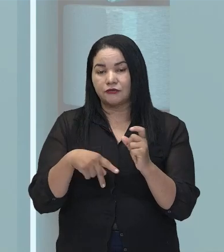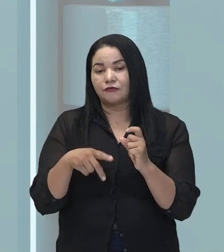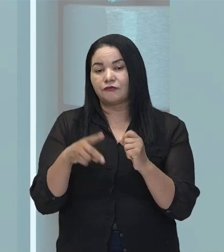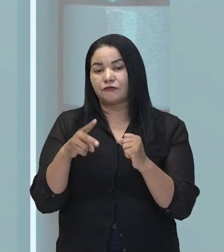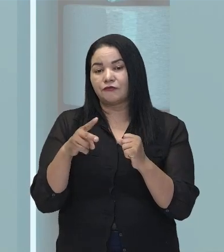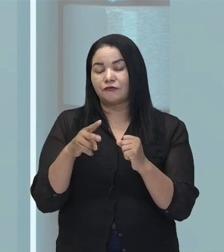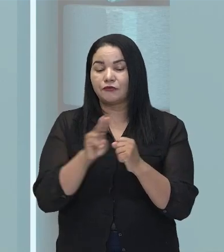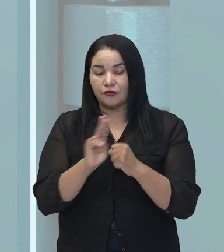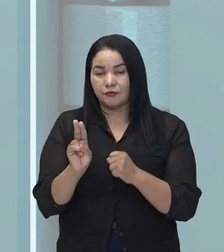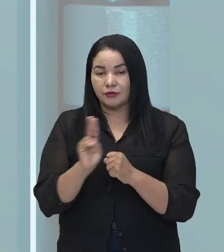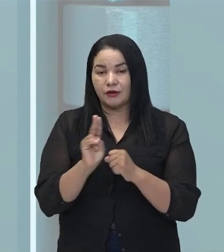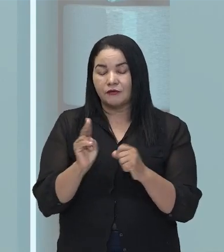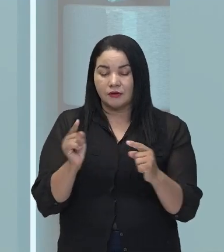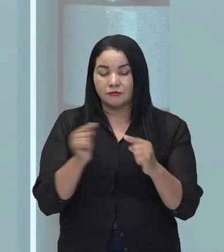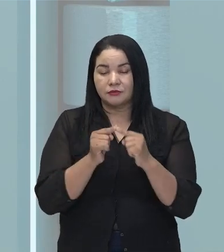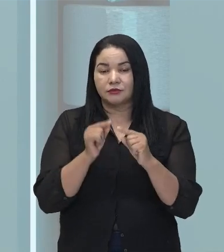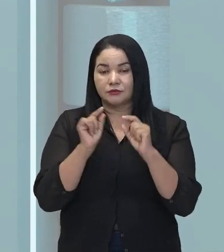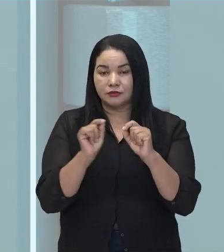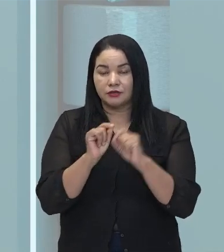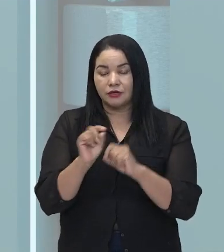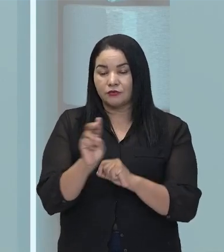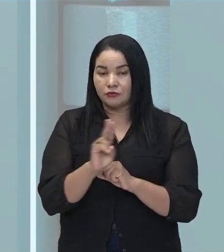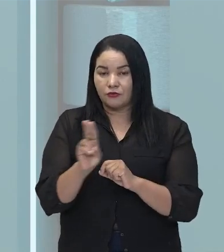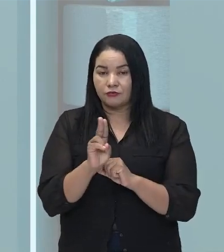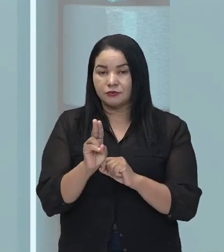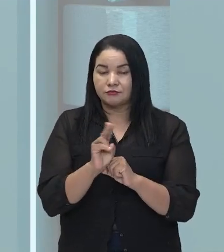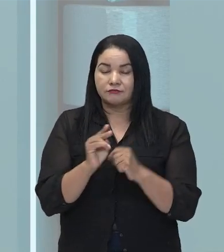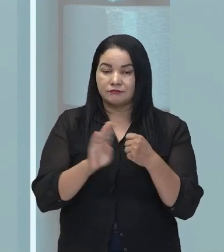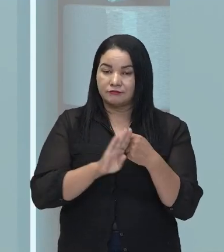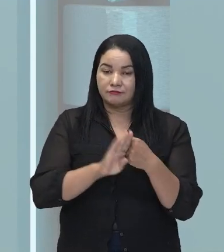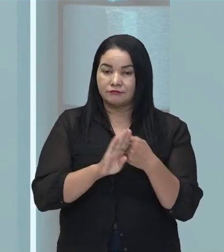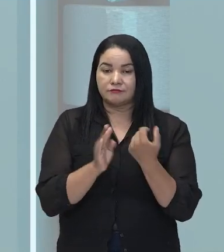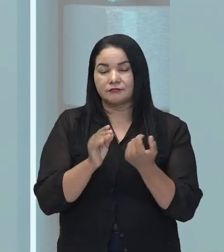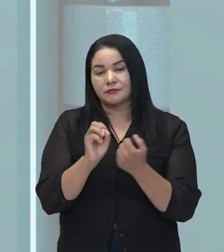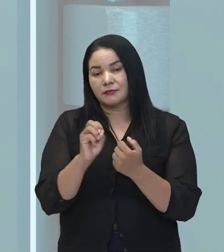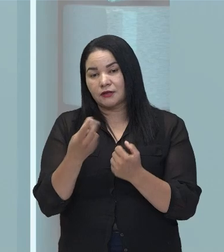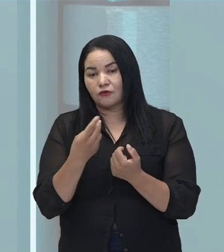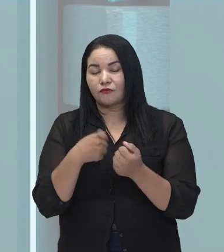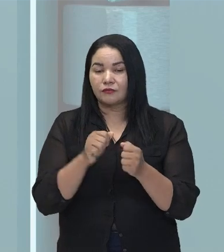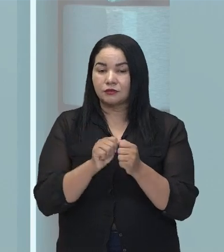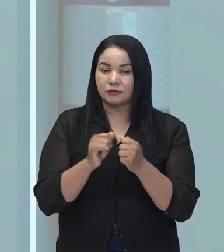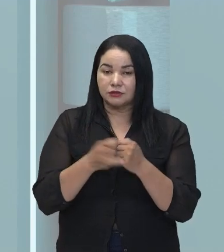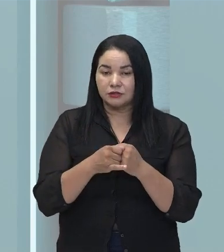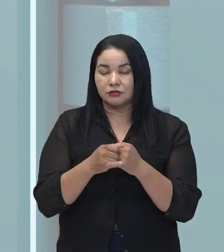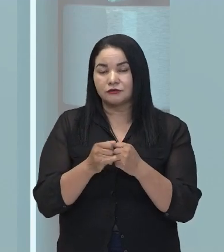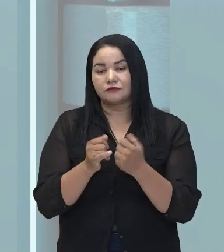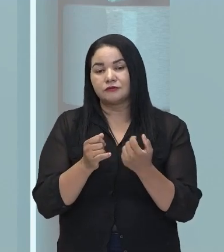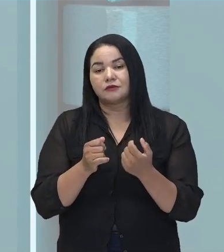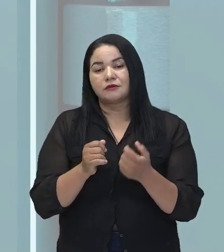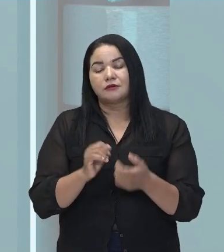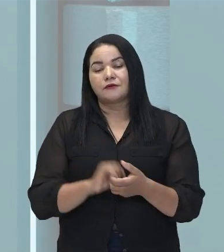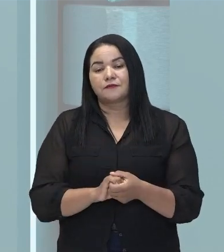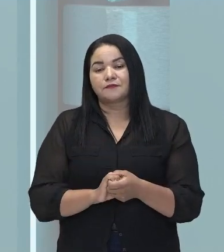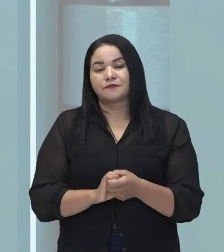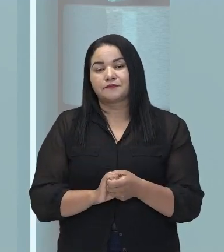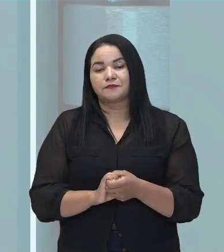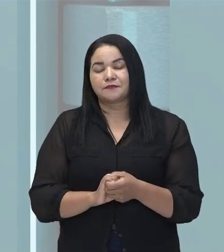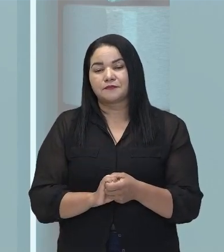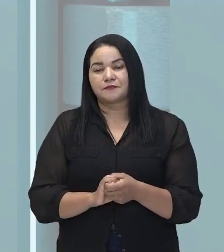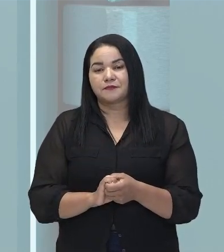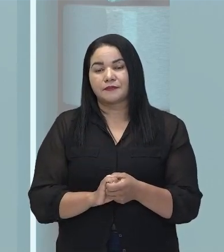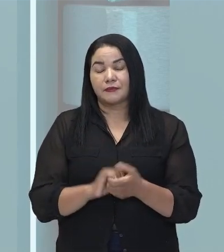substantivo, ok? Muito bem. Um adjetivo. Então, notem aí